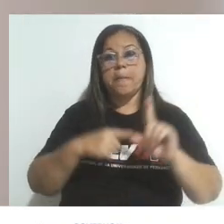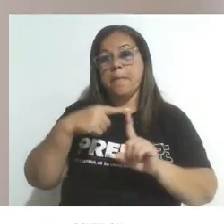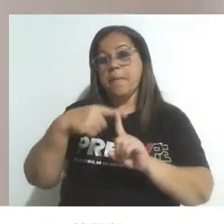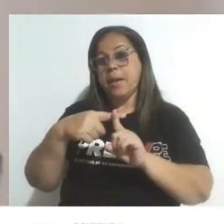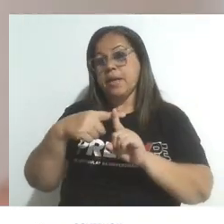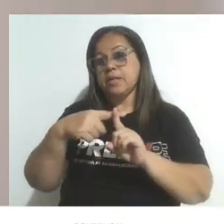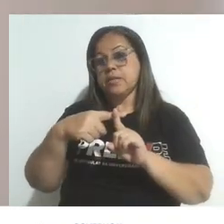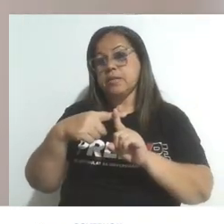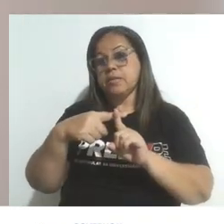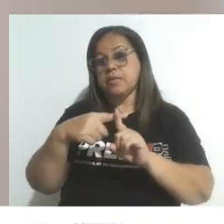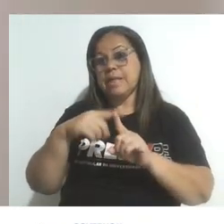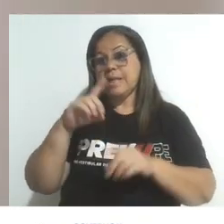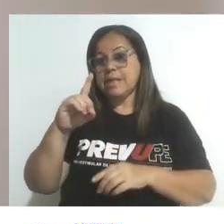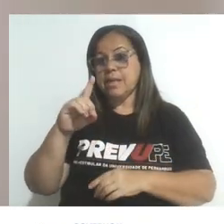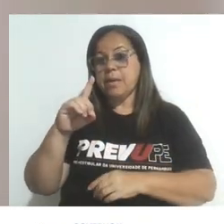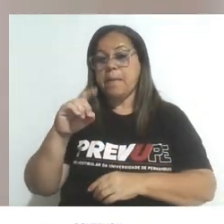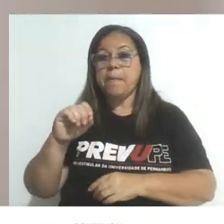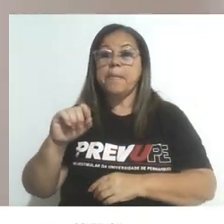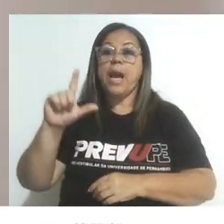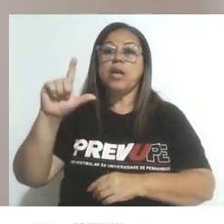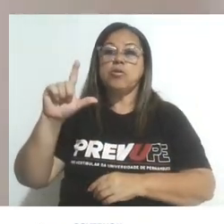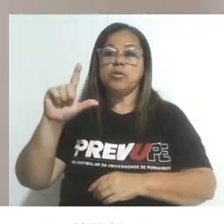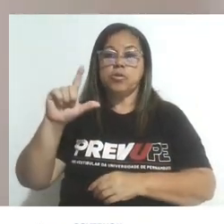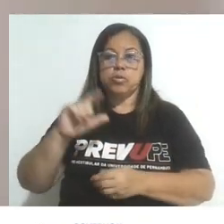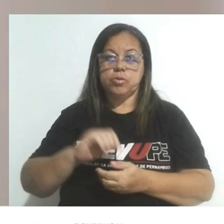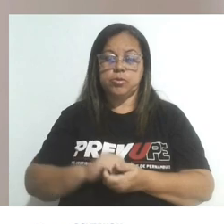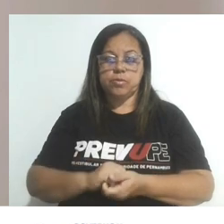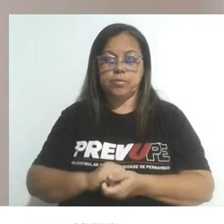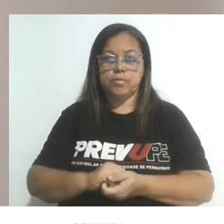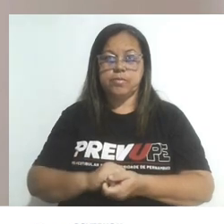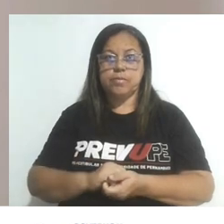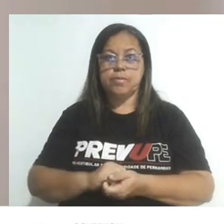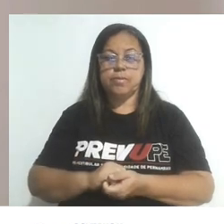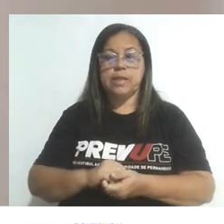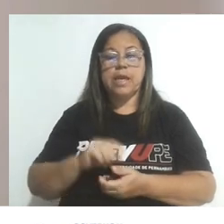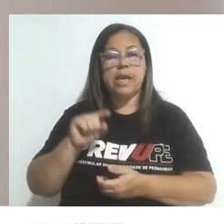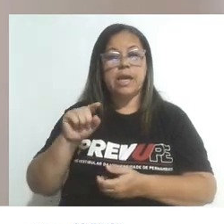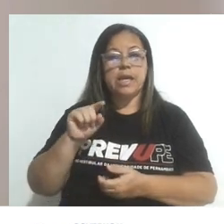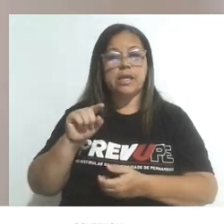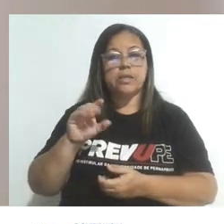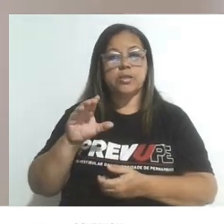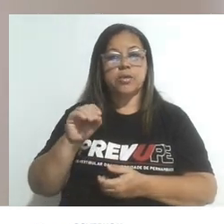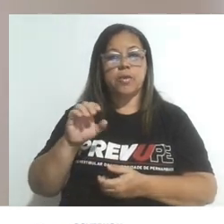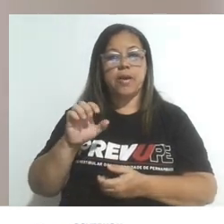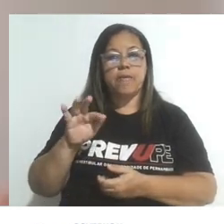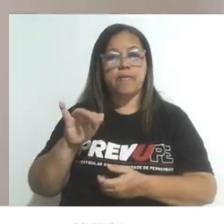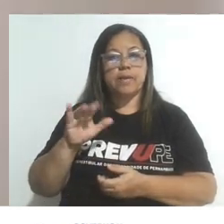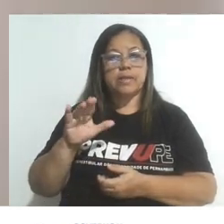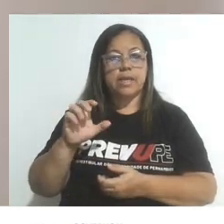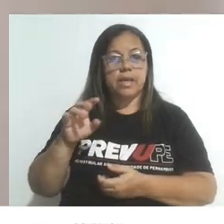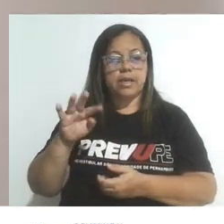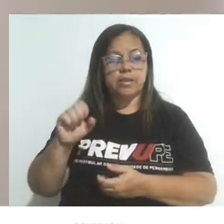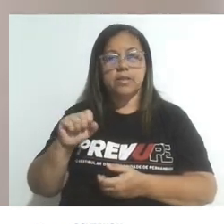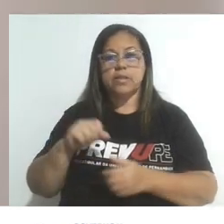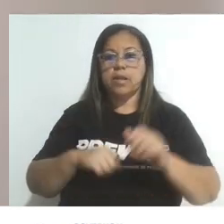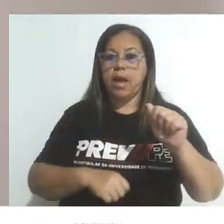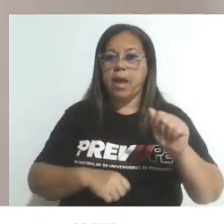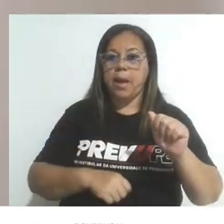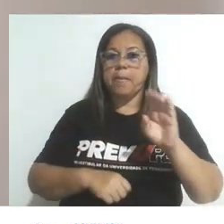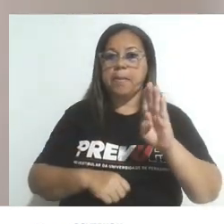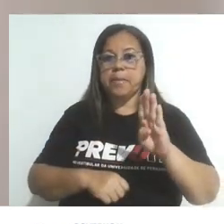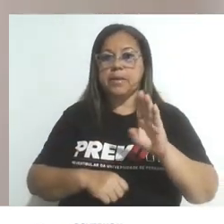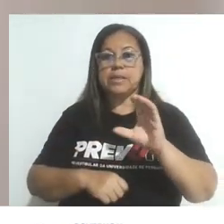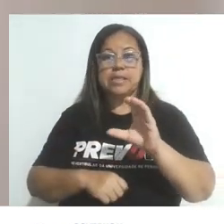D, maiúsculo. Os coeficientes estequiométricos serão A, B, C